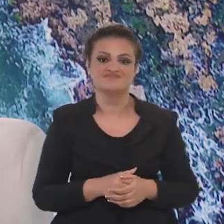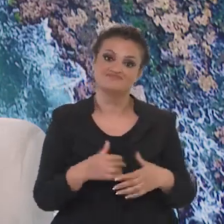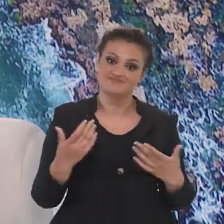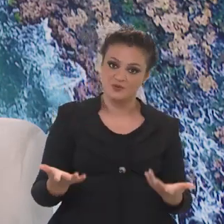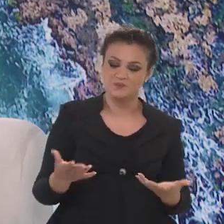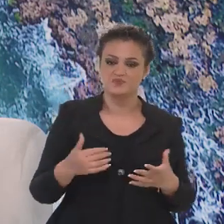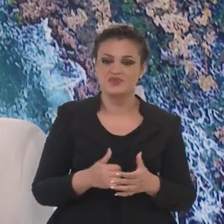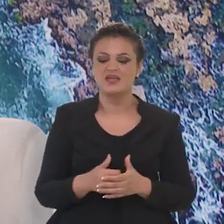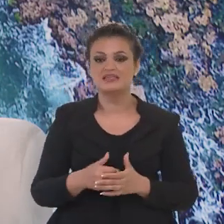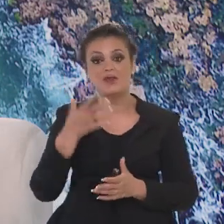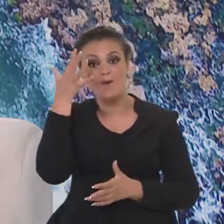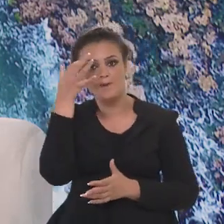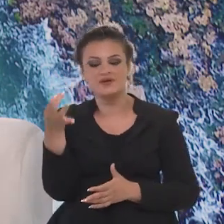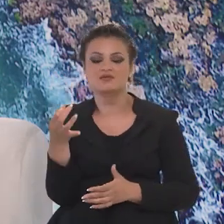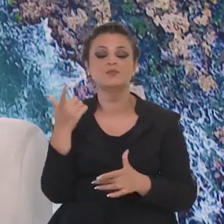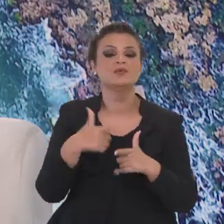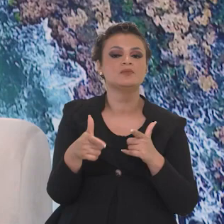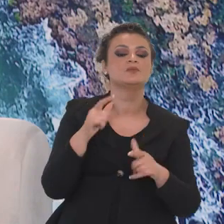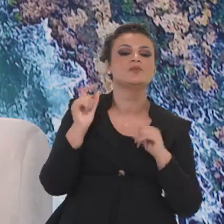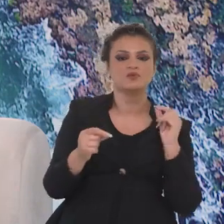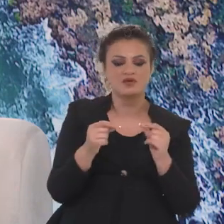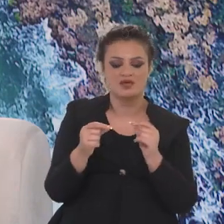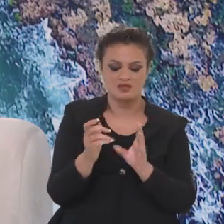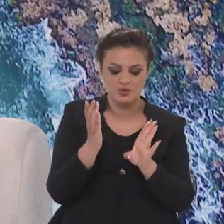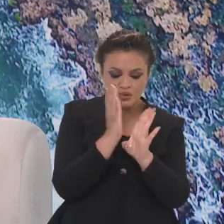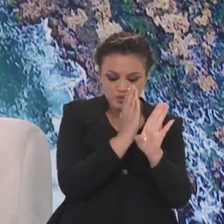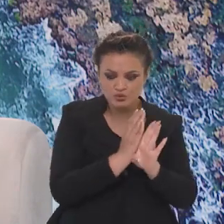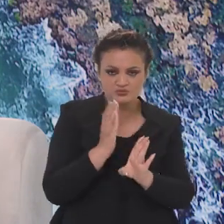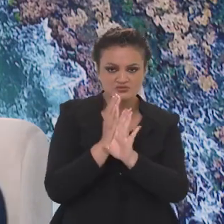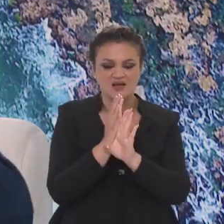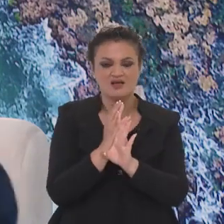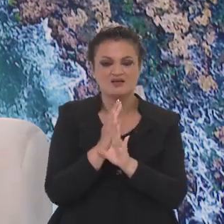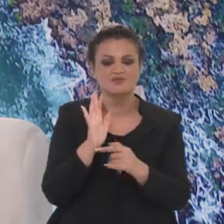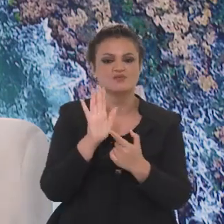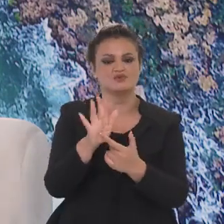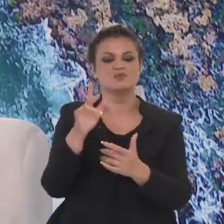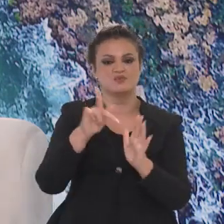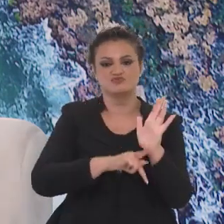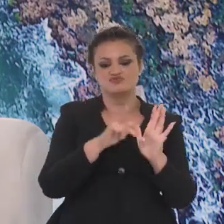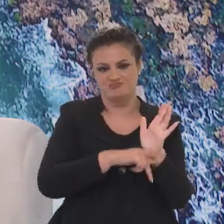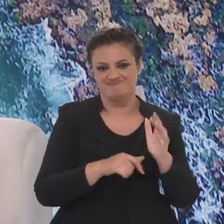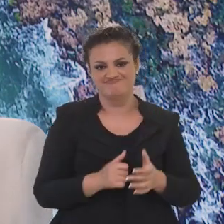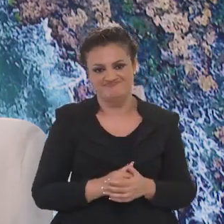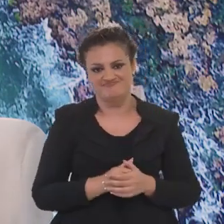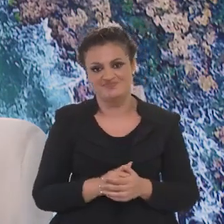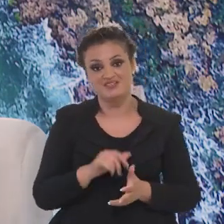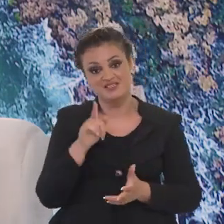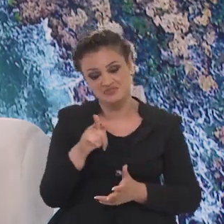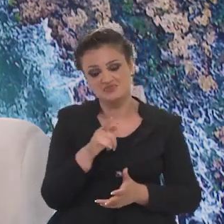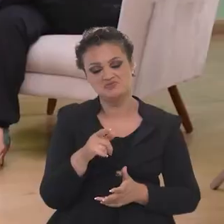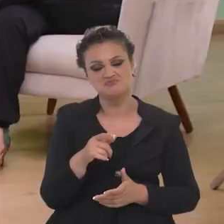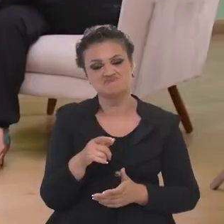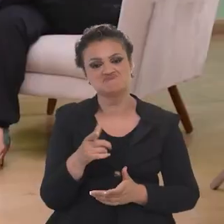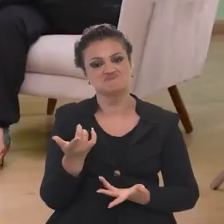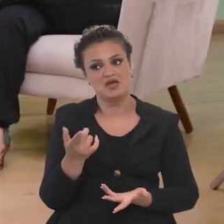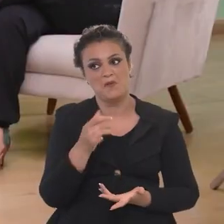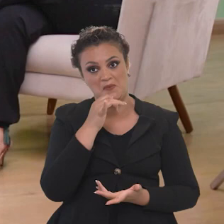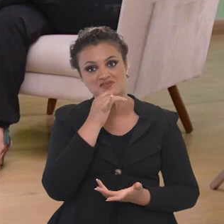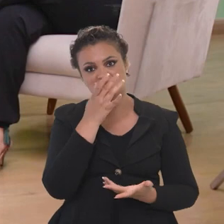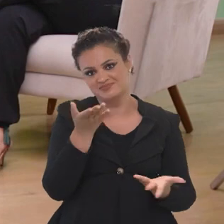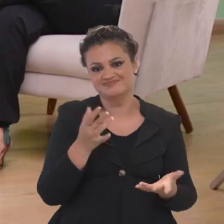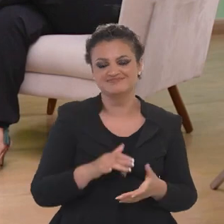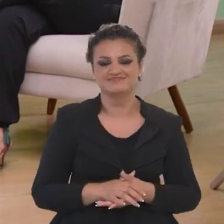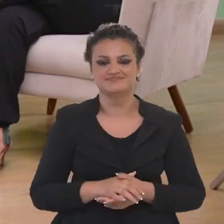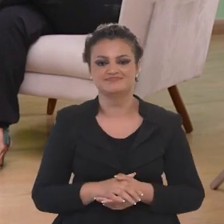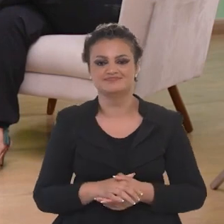Então, eu acho que a gente tem que entender qual é o problema, diagnosticar esse problema e apresentar projeto para resolver. Eu acho que esse é um exemplo muito importante que